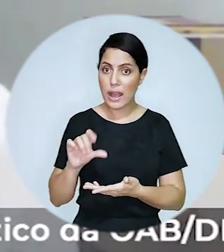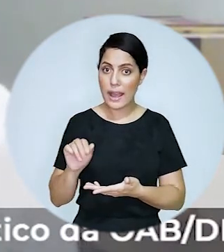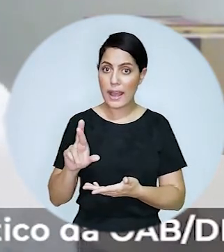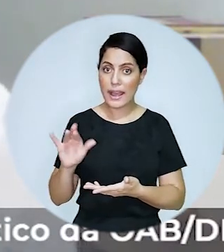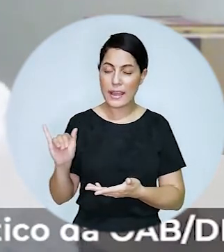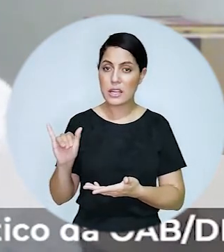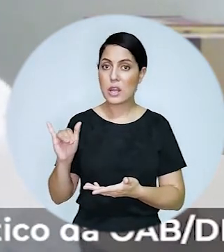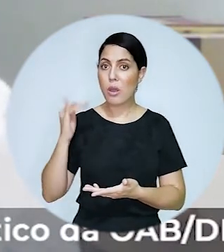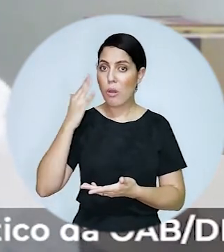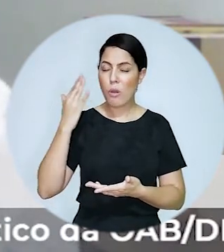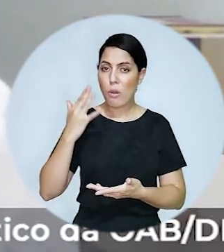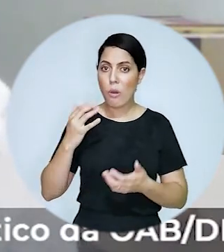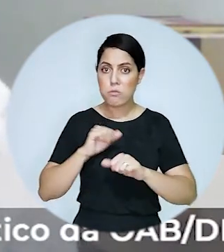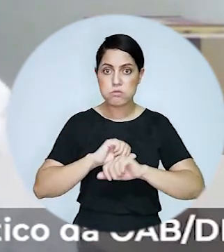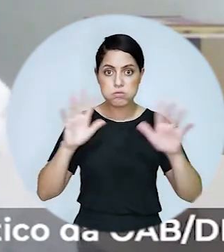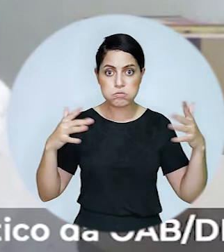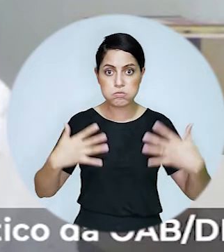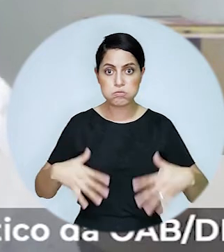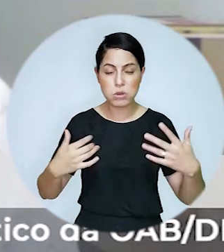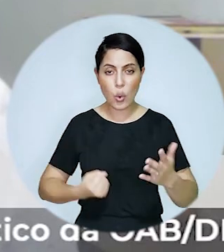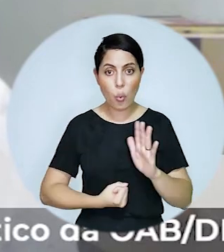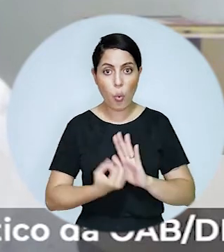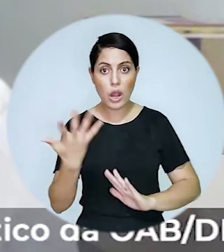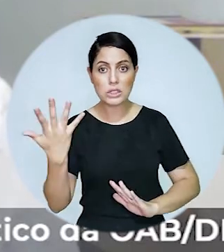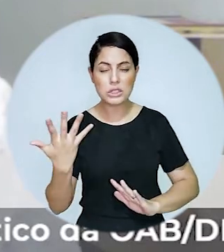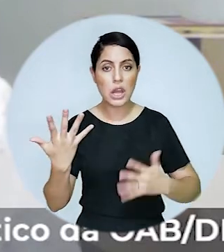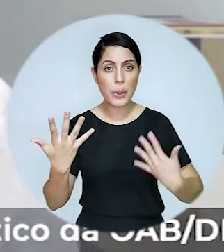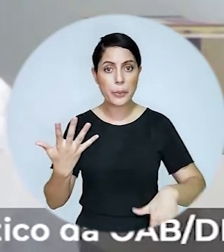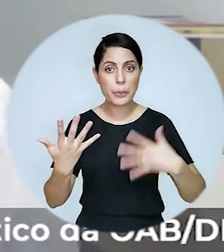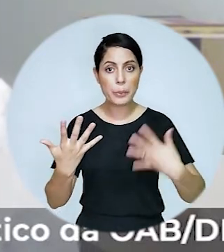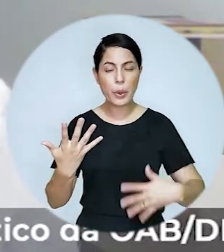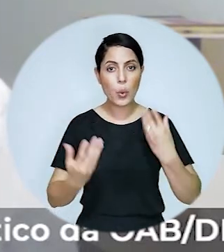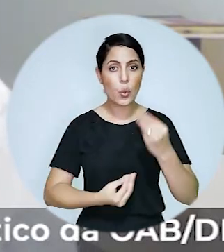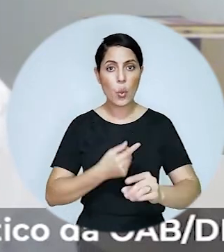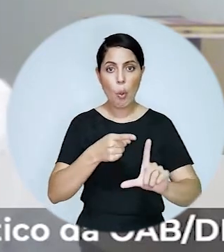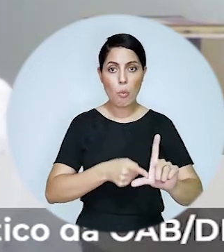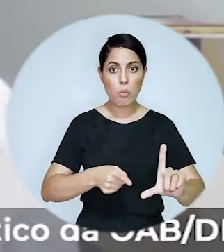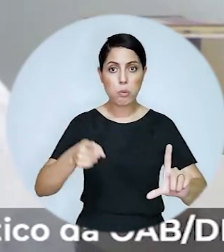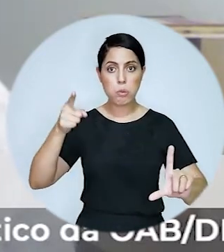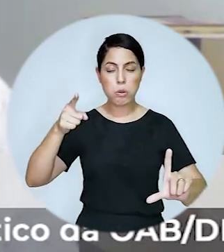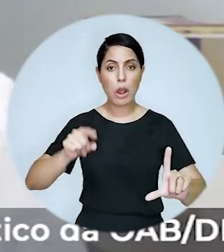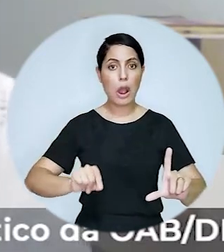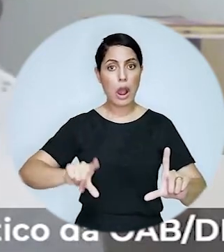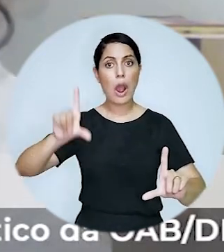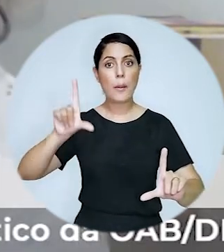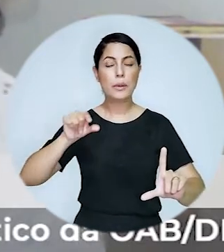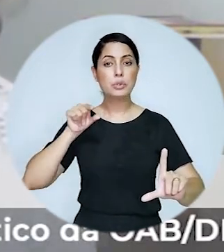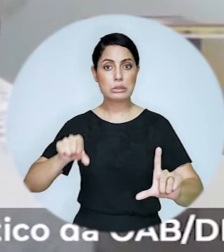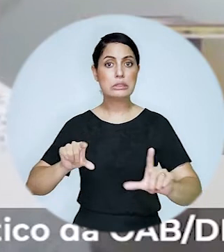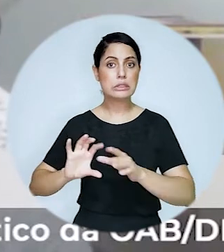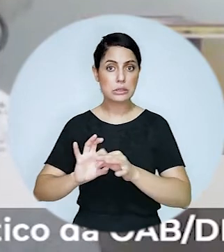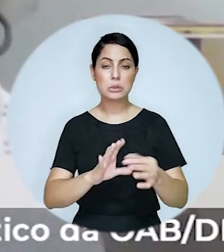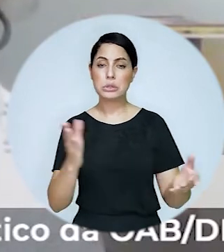revelam até a coincidência de os indicadores de quando que aumentou o